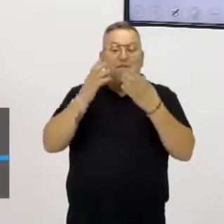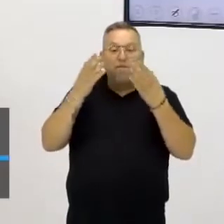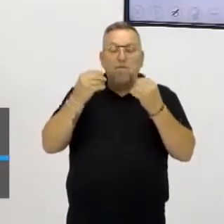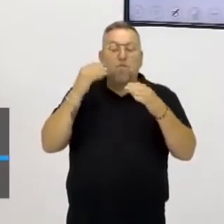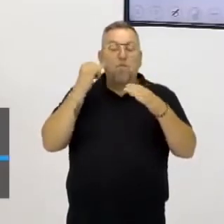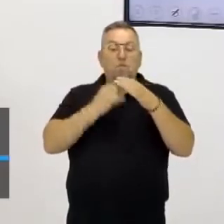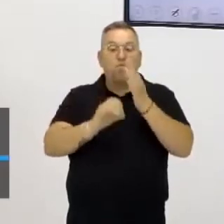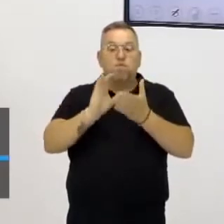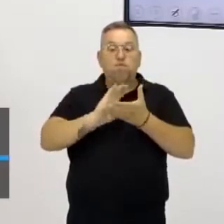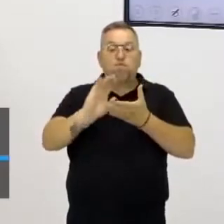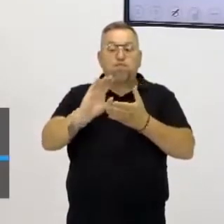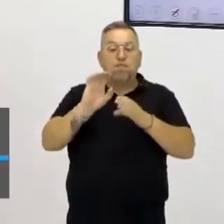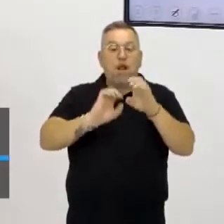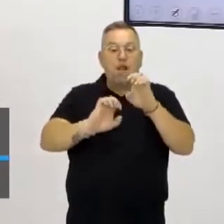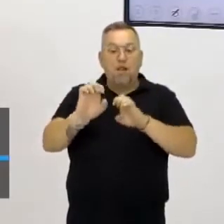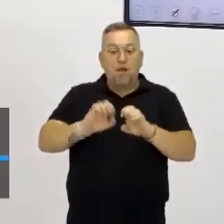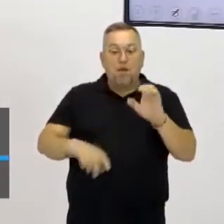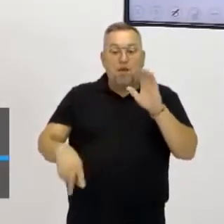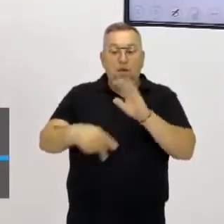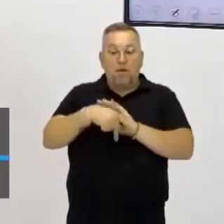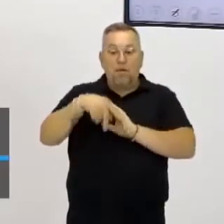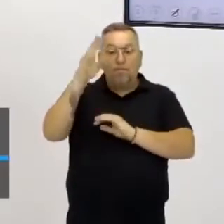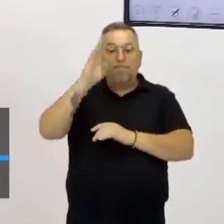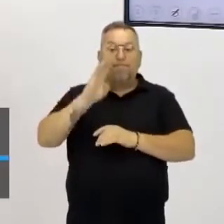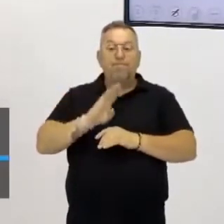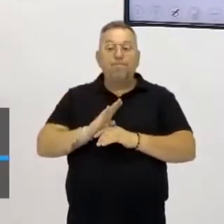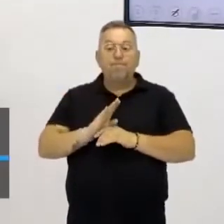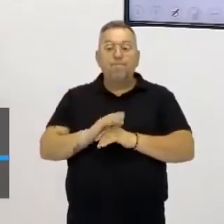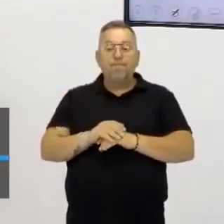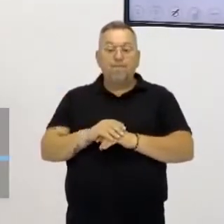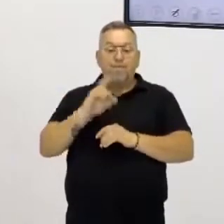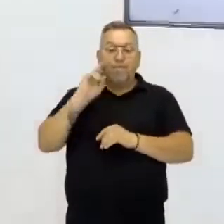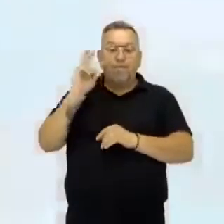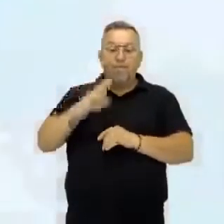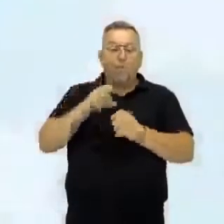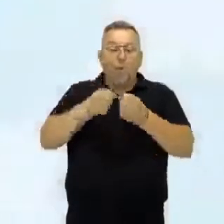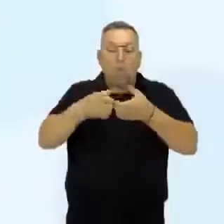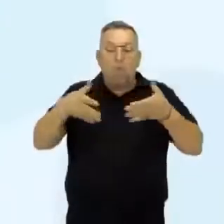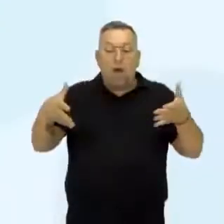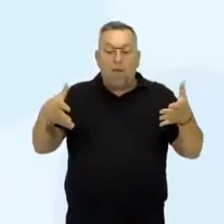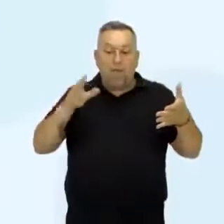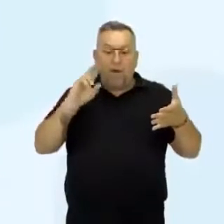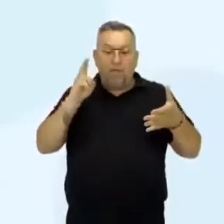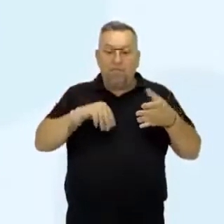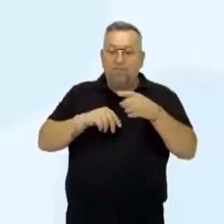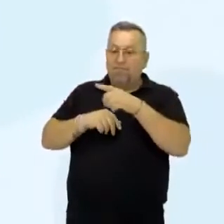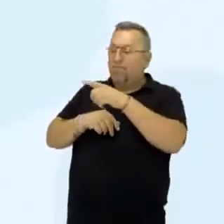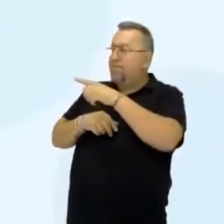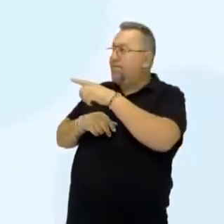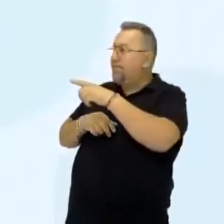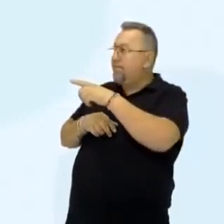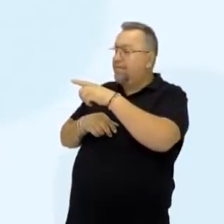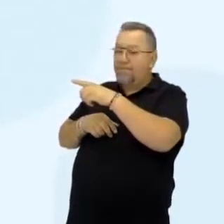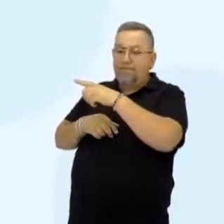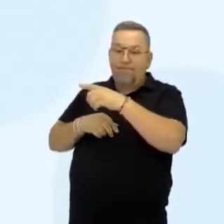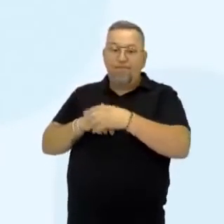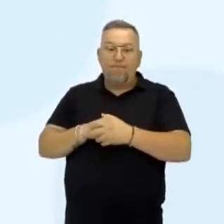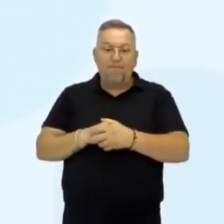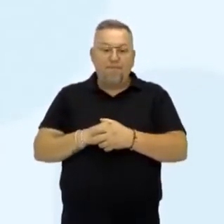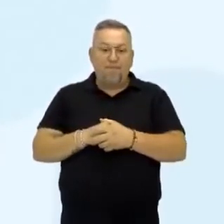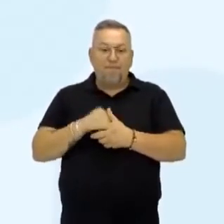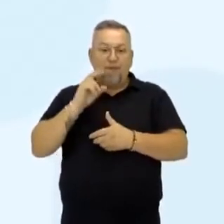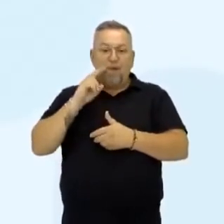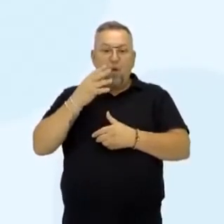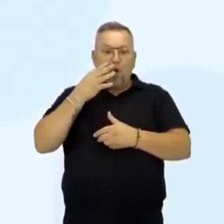bastante investimento na infraestrutura do país. Vamos ver aí um mapa sobre redes de transporte do Brasil. Então,